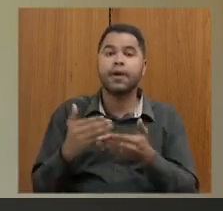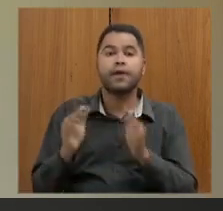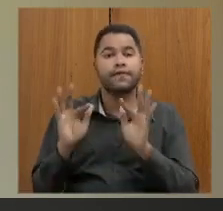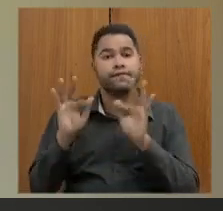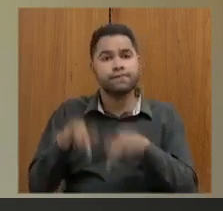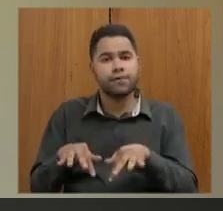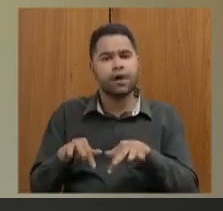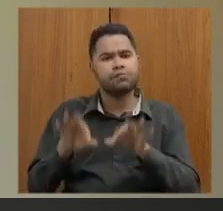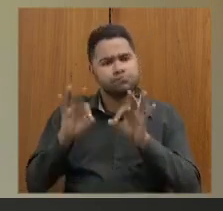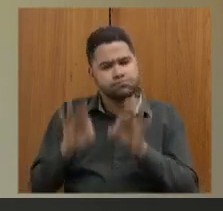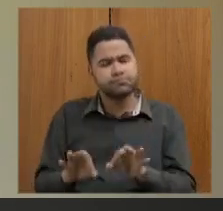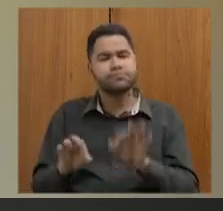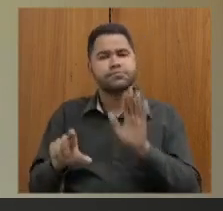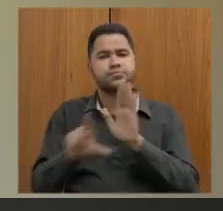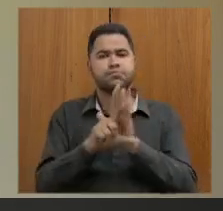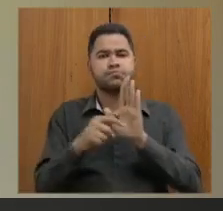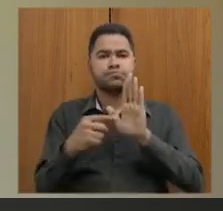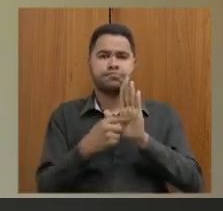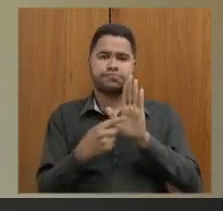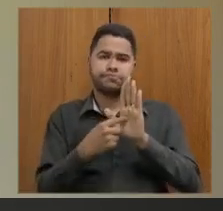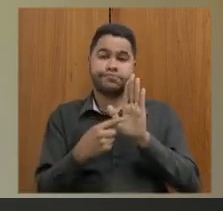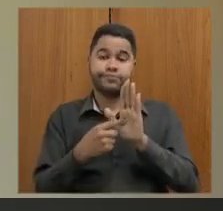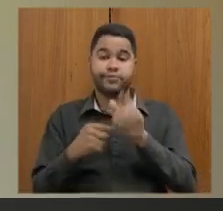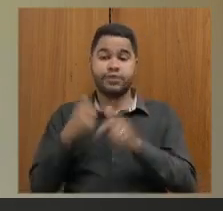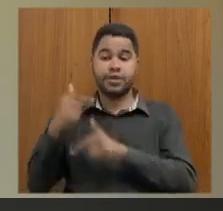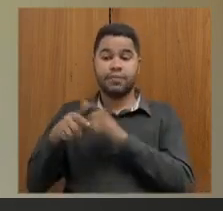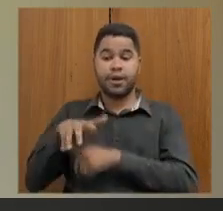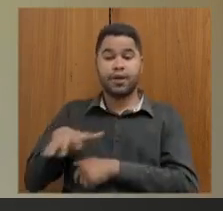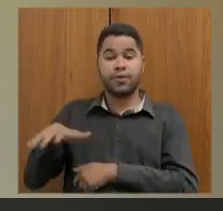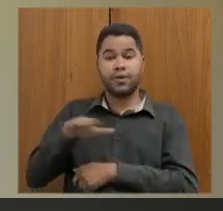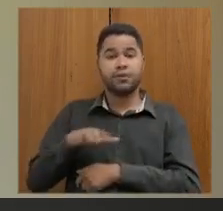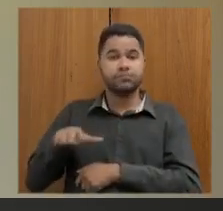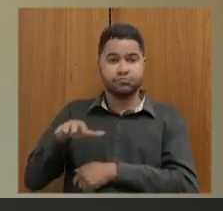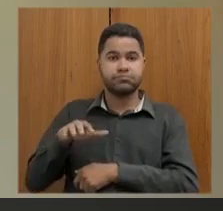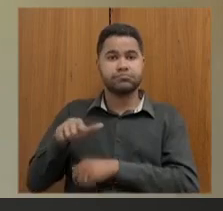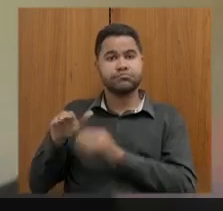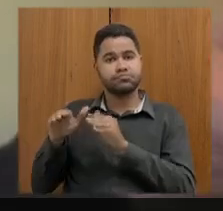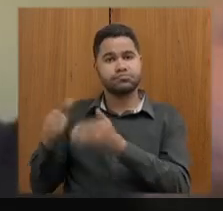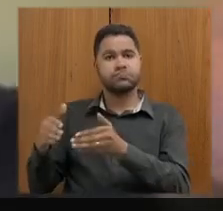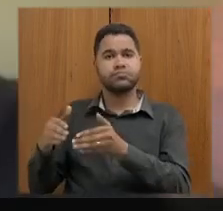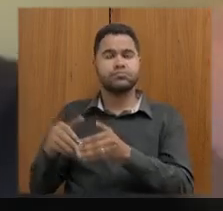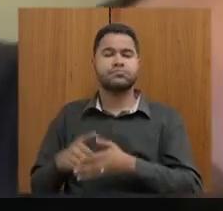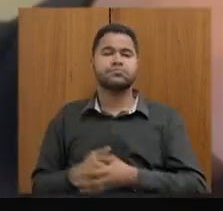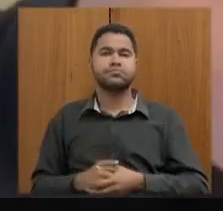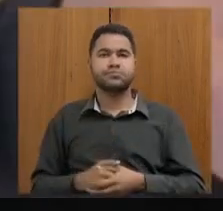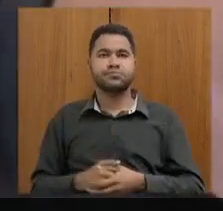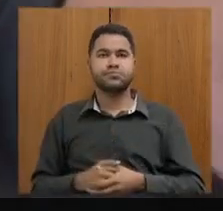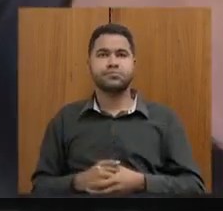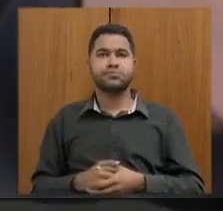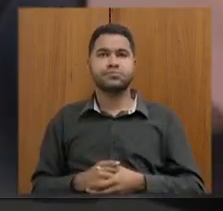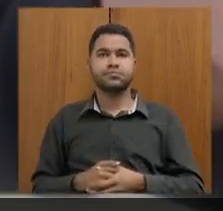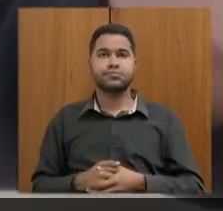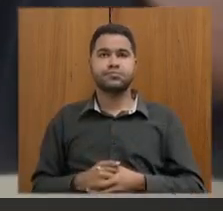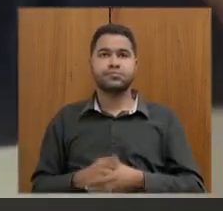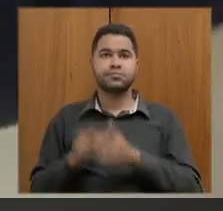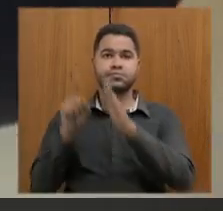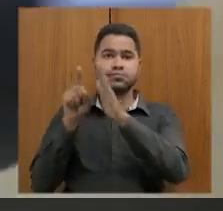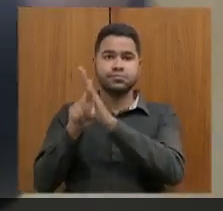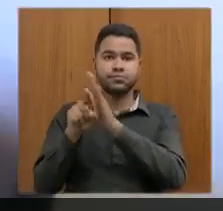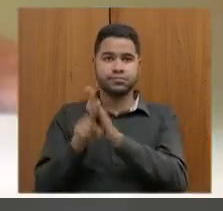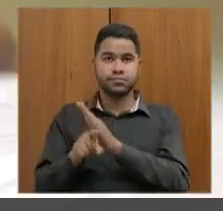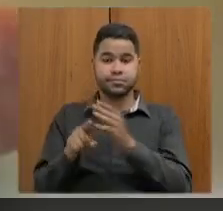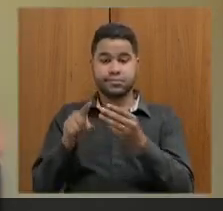correta aplicação da lei no que diz respeito às atribuições de todos os cargos da carreira do magistério? Essas três perguntas